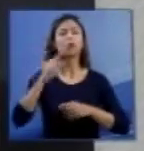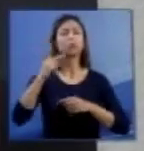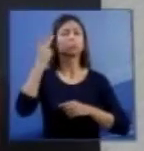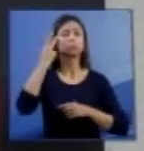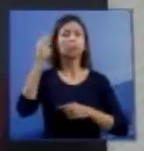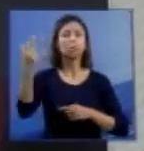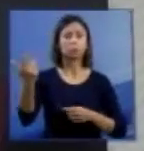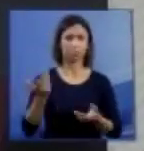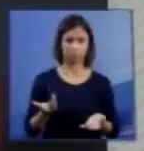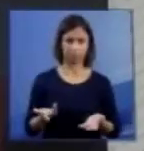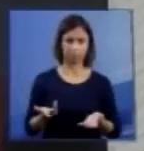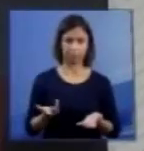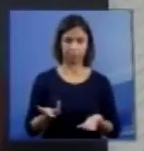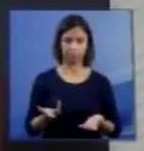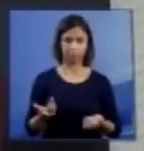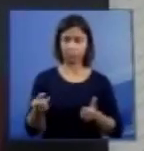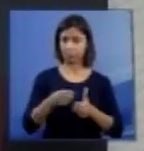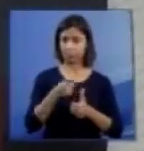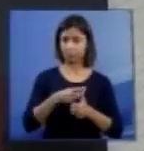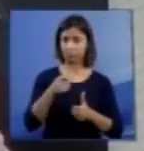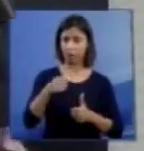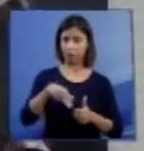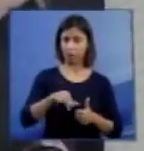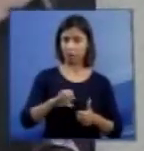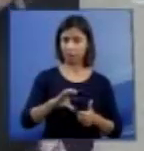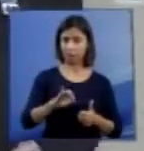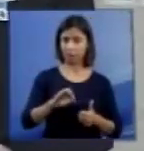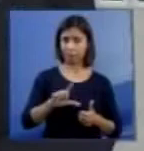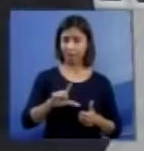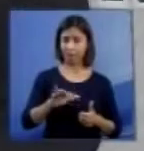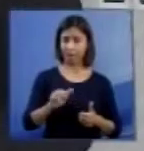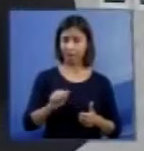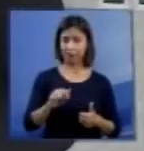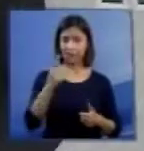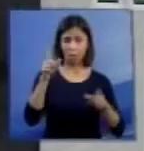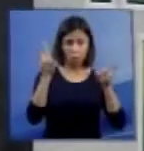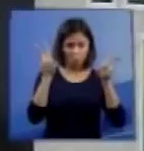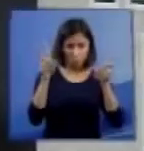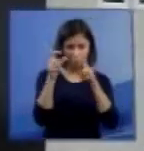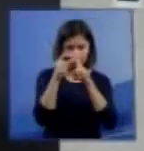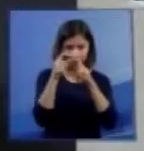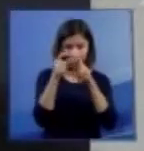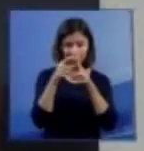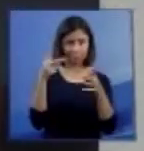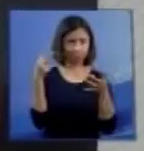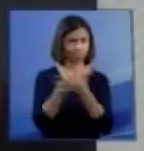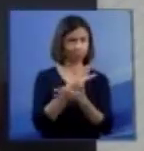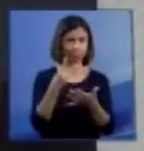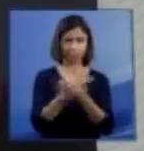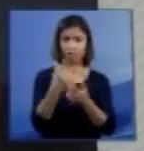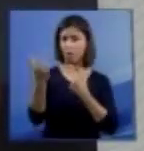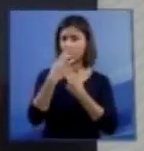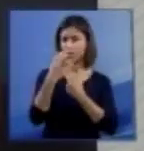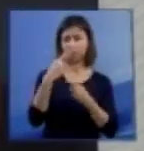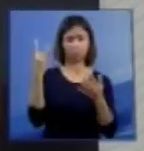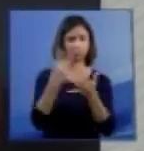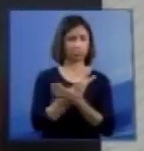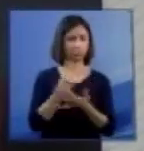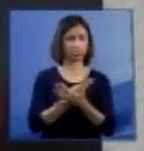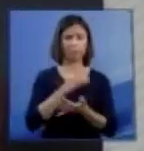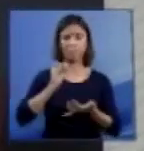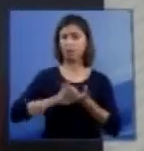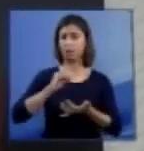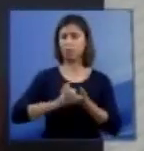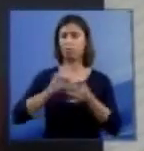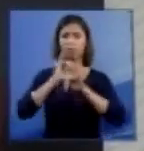Em primeiro lugar, a anencefalia é um termo que induz ao erro. Há uma grande desinformação que